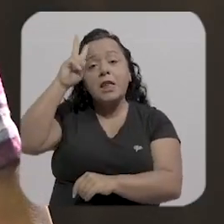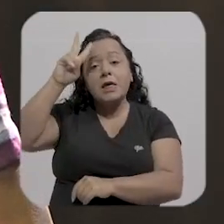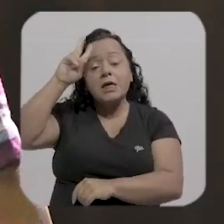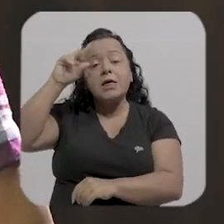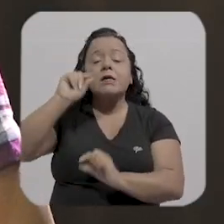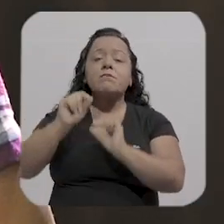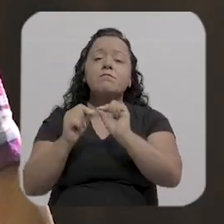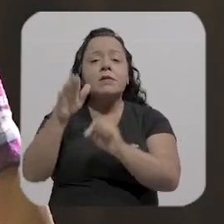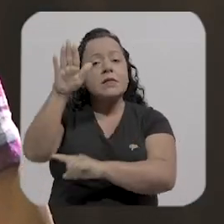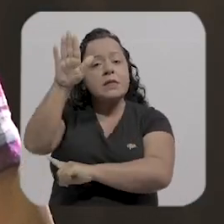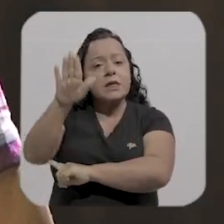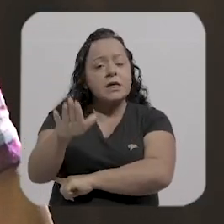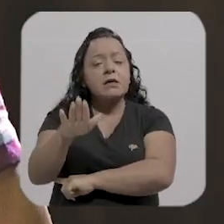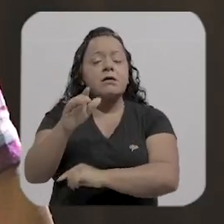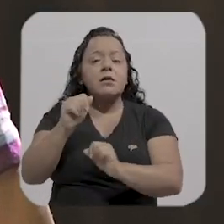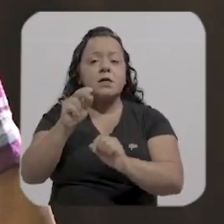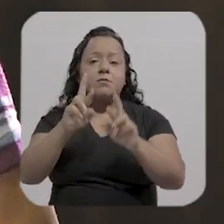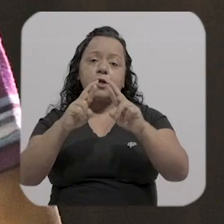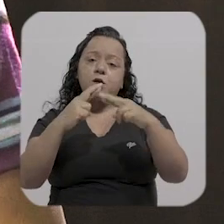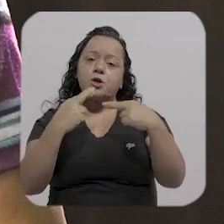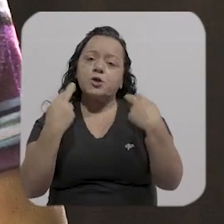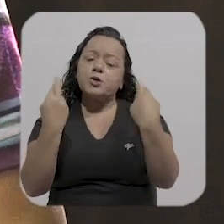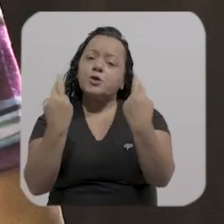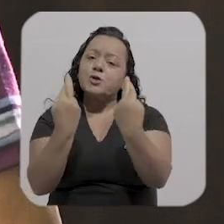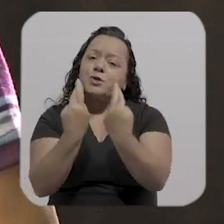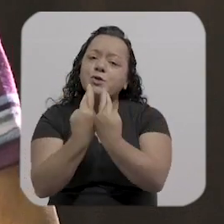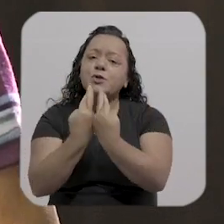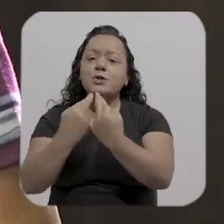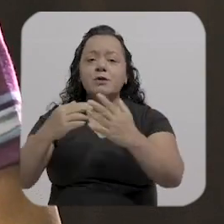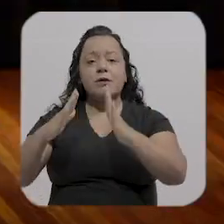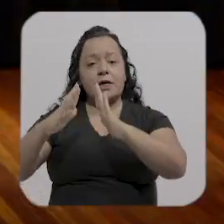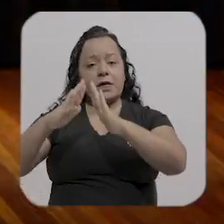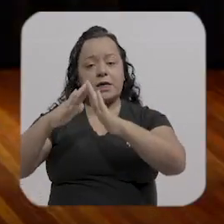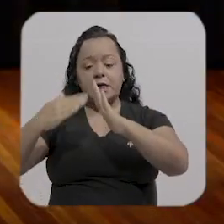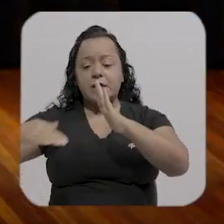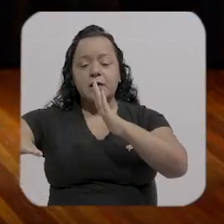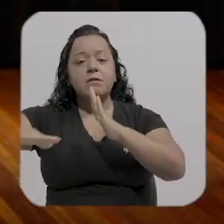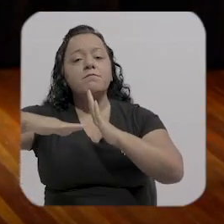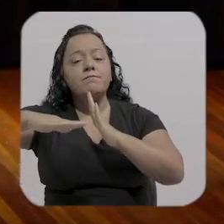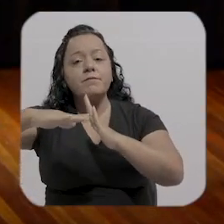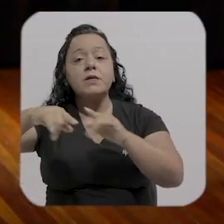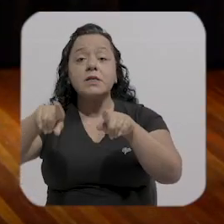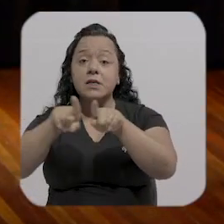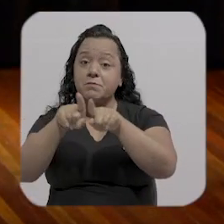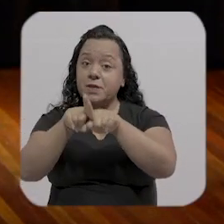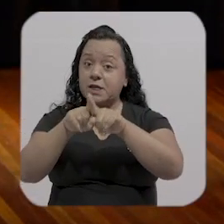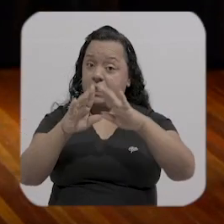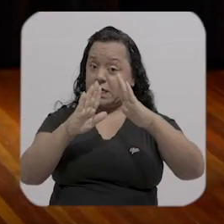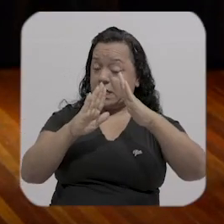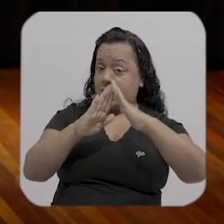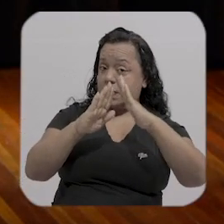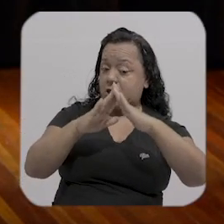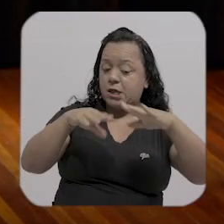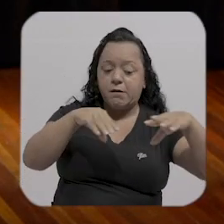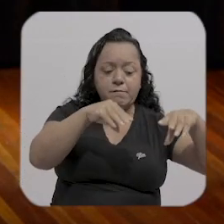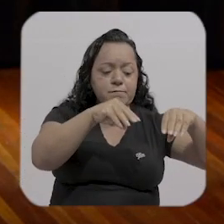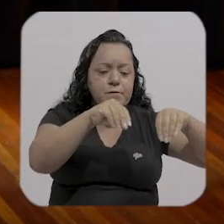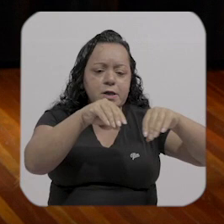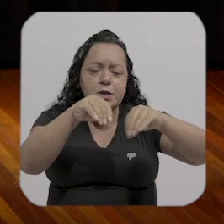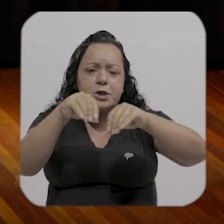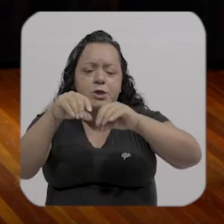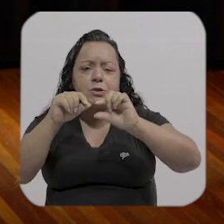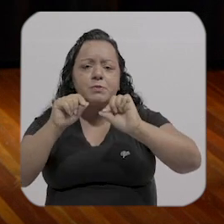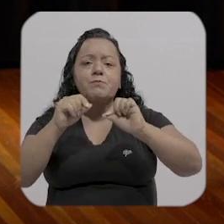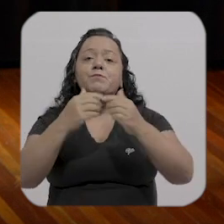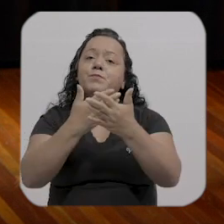no final da tarde o pessoal se reunir na frente das casas, tomar aquele café, nas casas de farinha também, que eram próximas. Então tinha muito